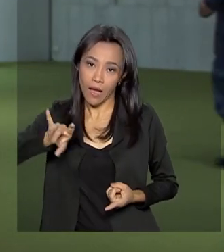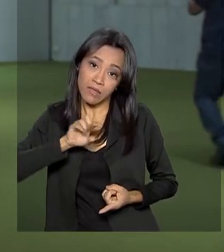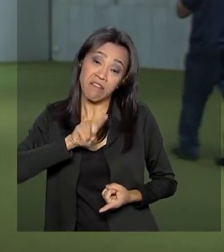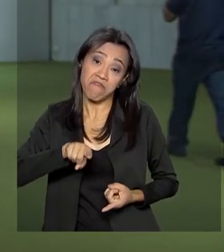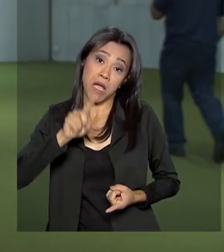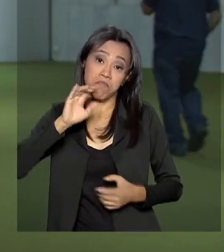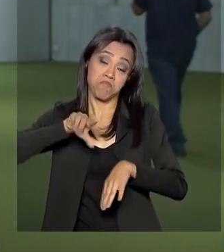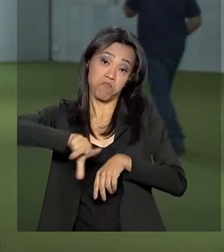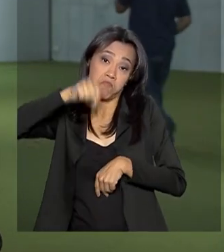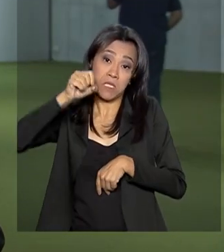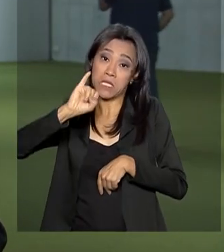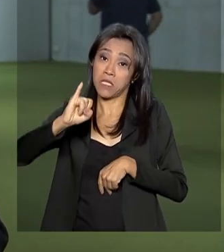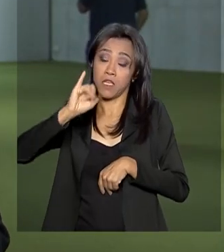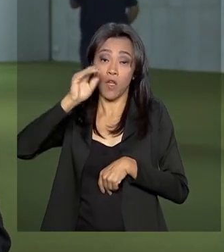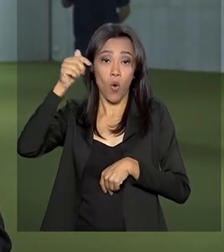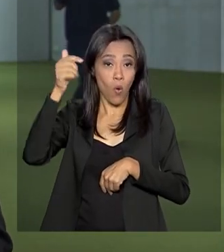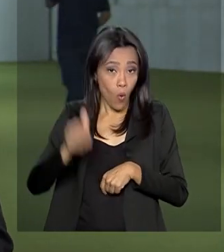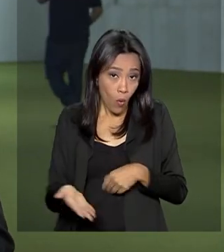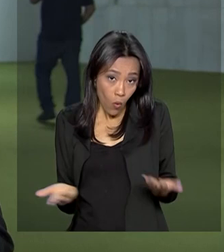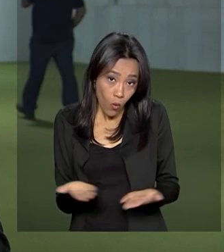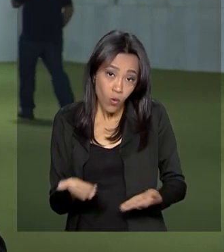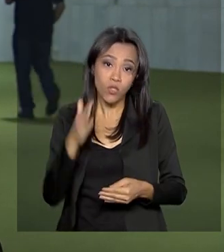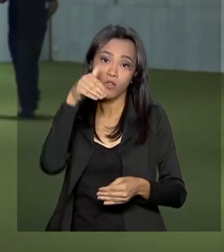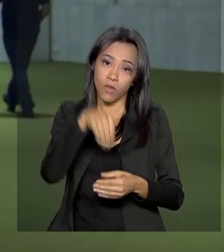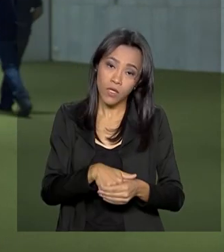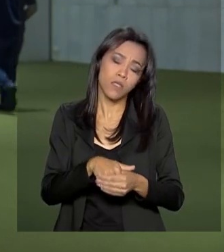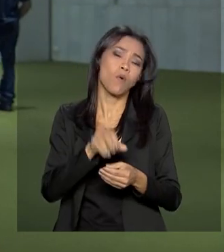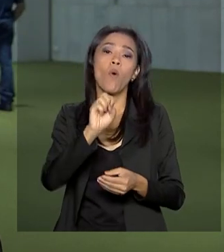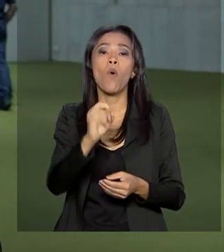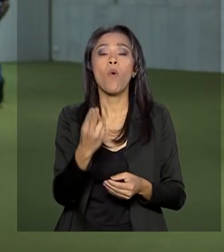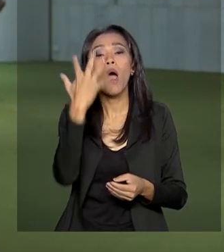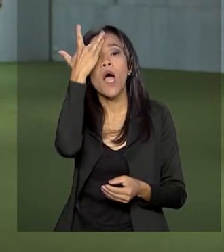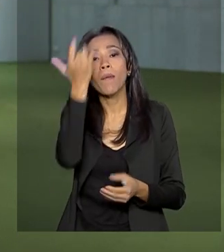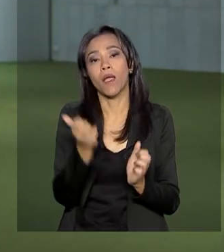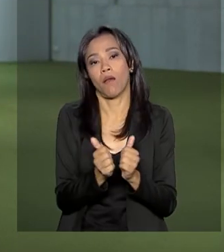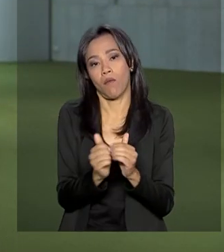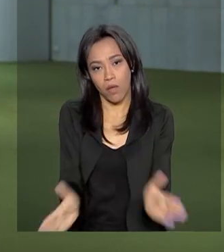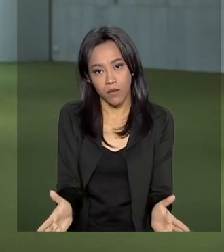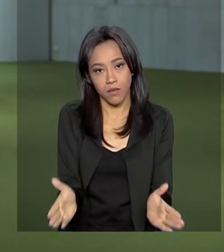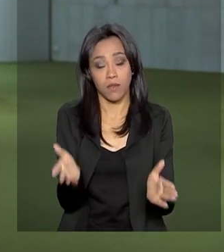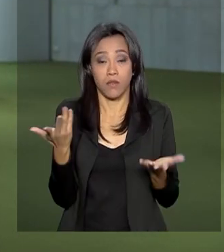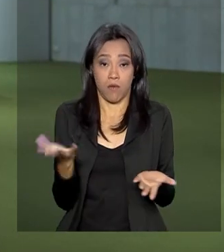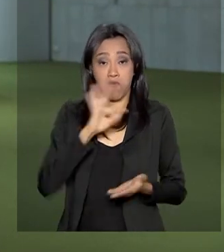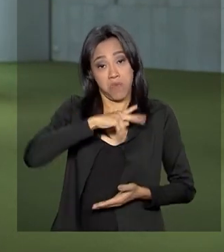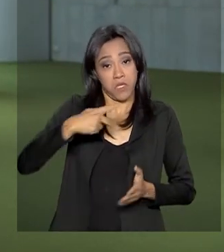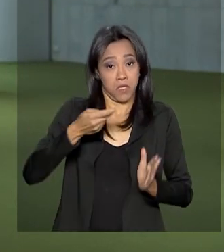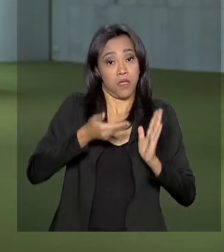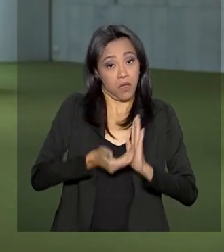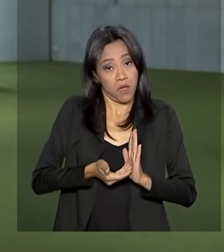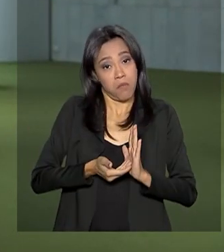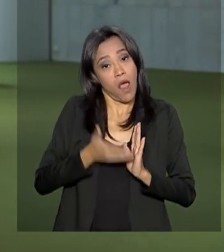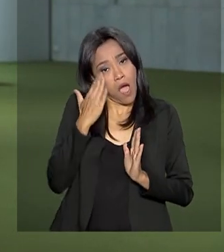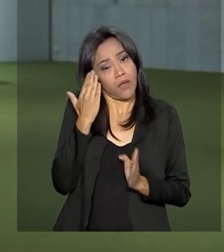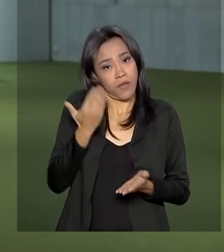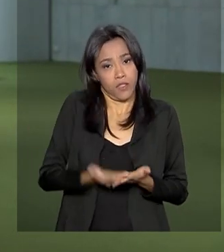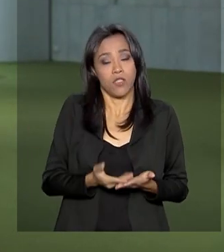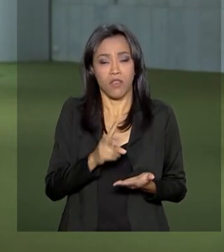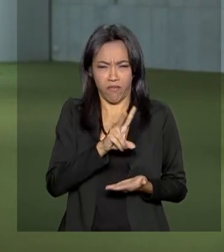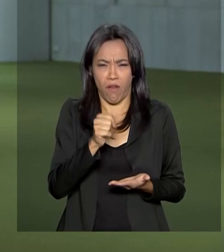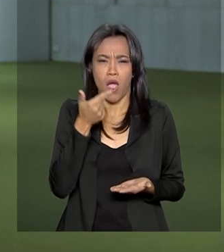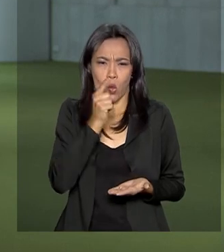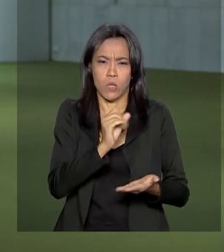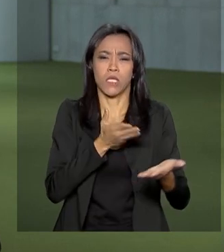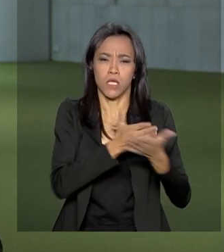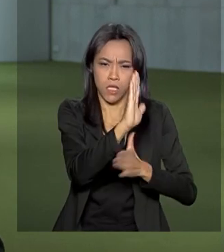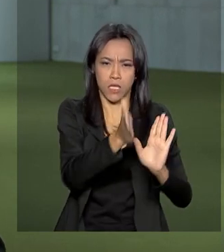ainda hoje ou se será iniciada somente amanhã. O presidente da Câmara, Rodrigo Maia, acredita que essa proposta vai ser aprovada